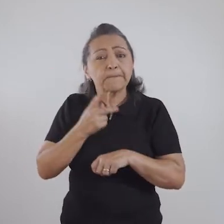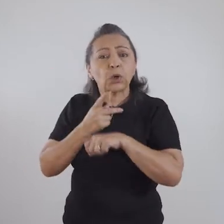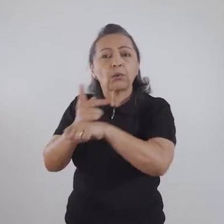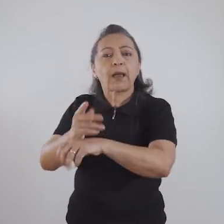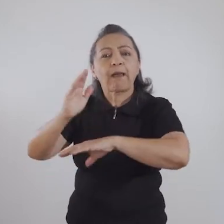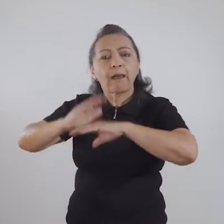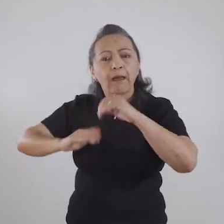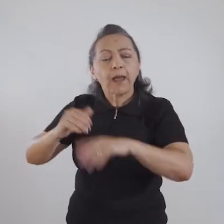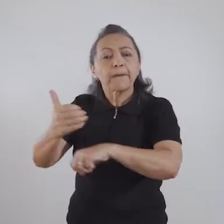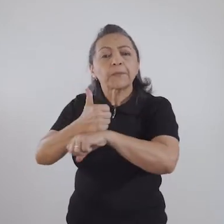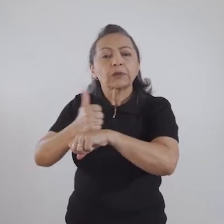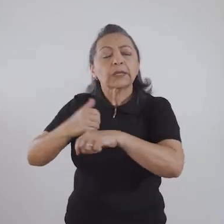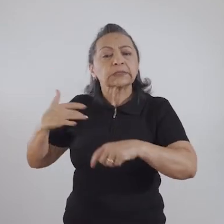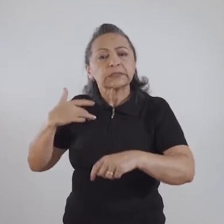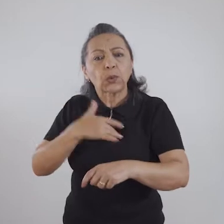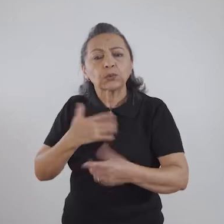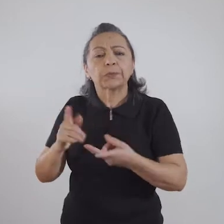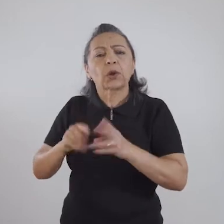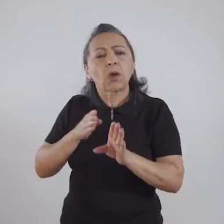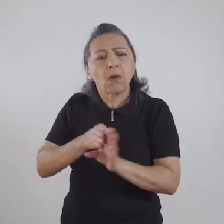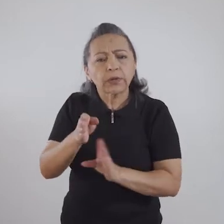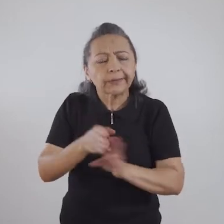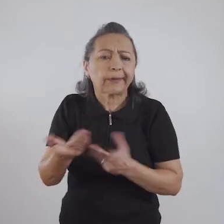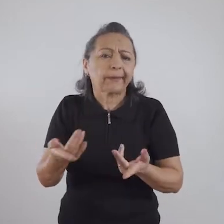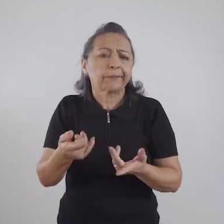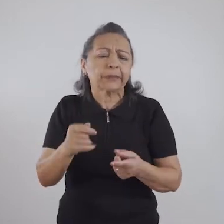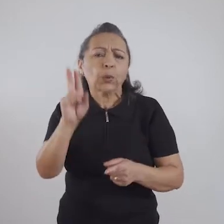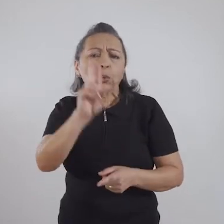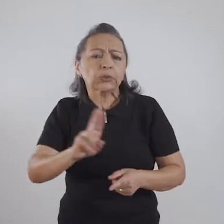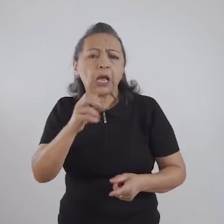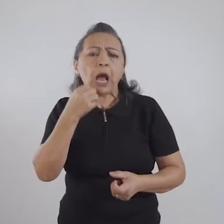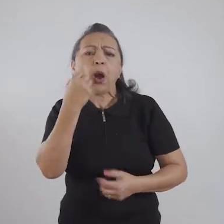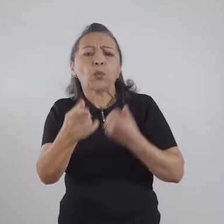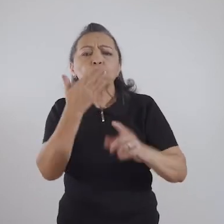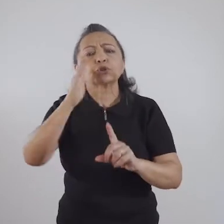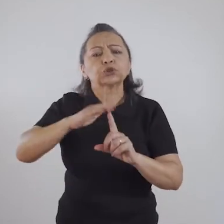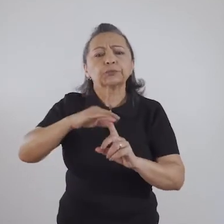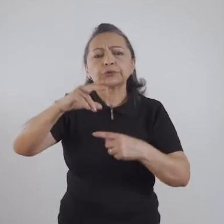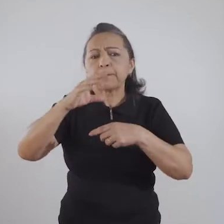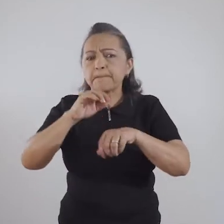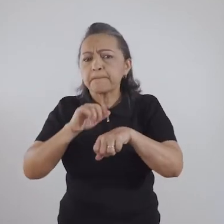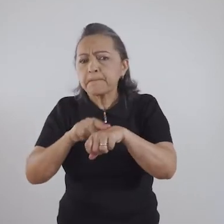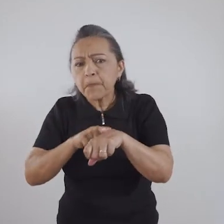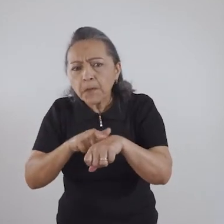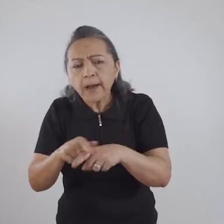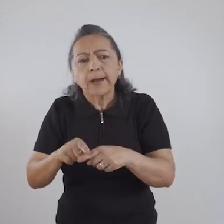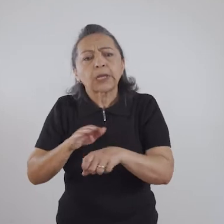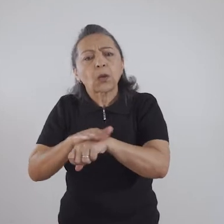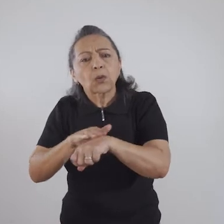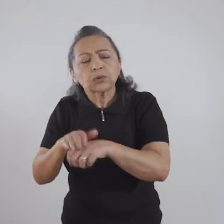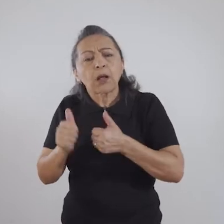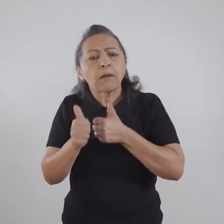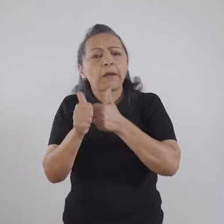possa buscar profissionais de saúde que possam lhe orientar, de repente, a utilização de um lubrificante, de repente, é a consulta e